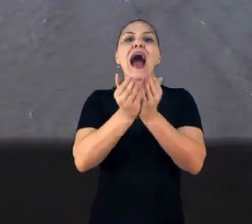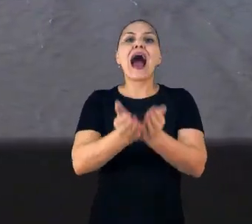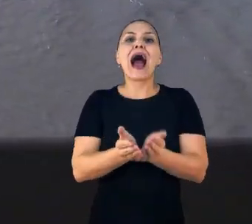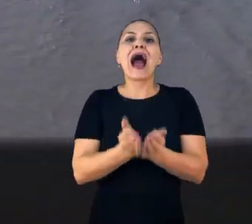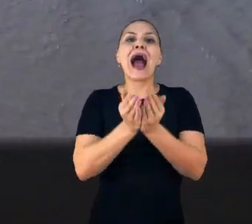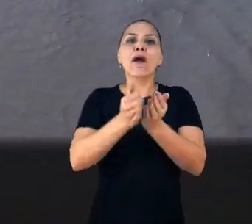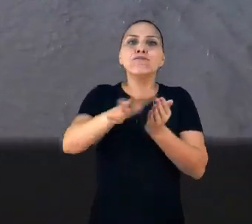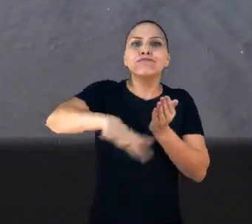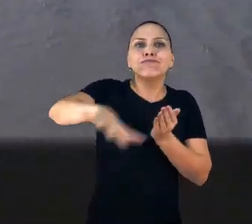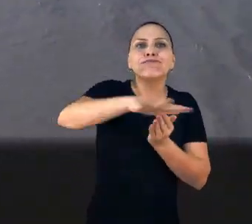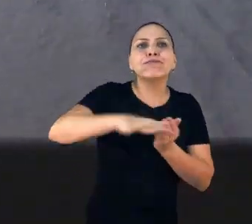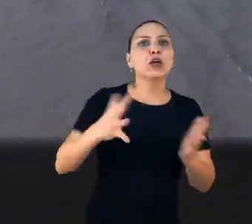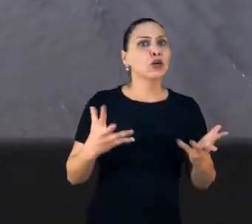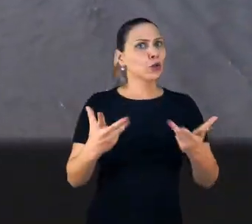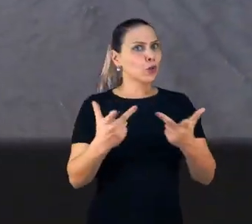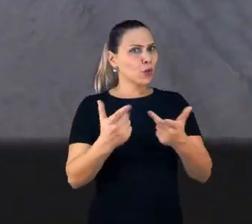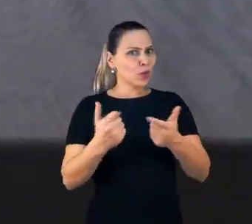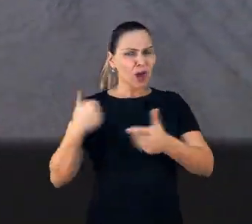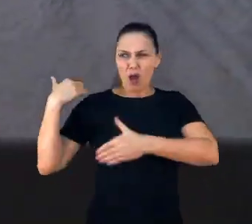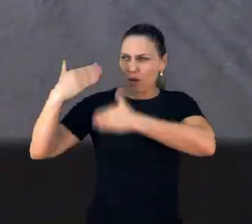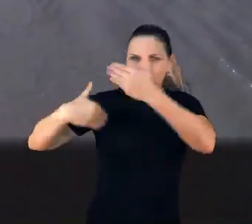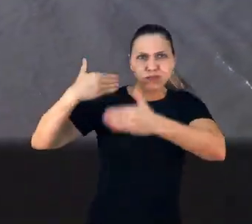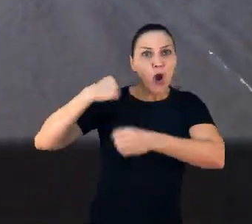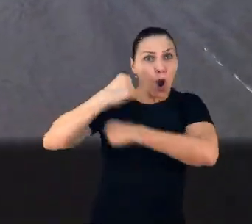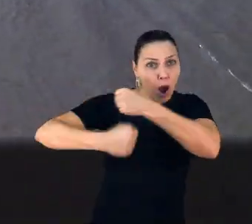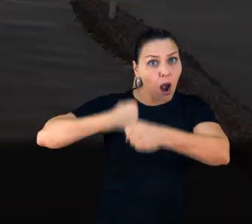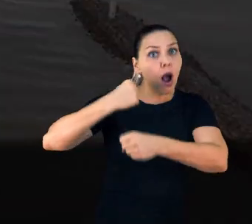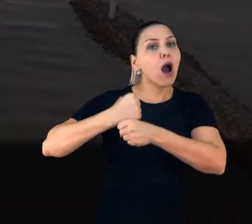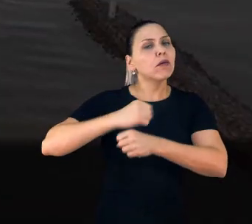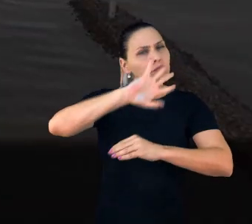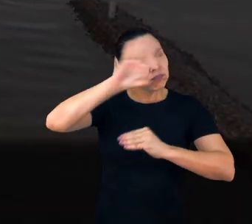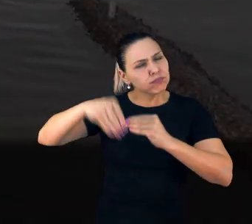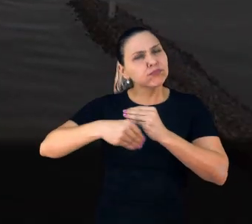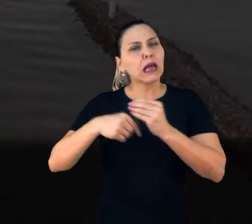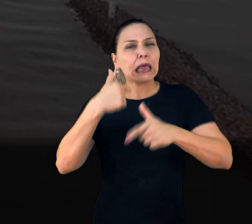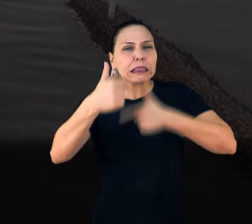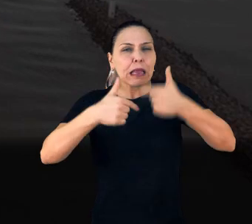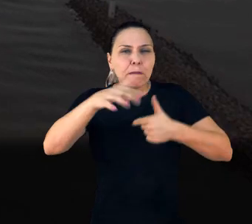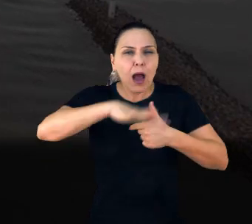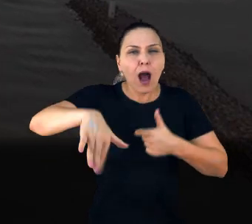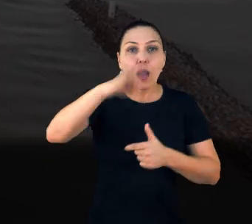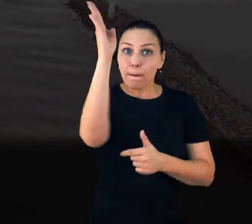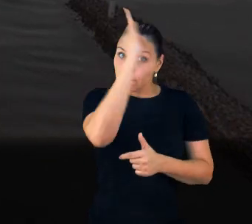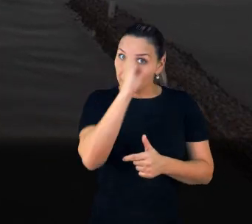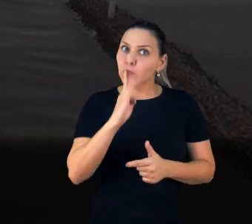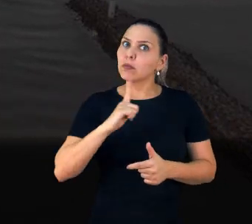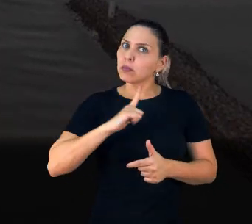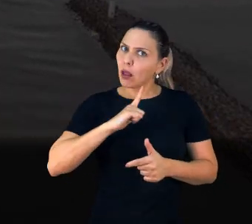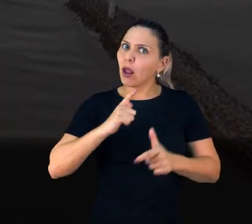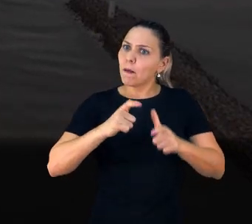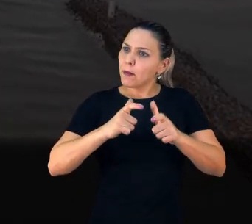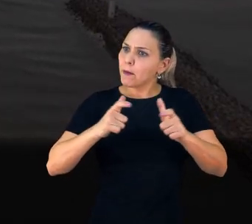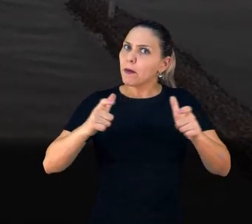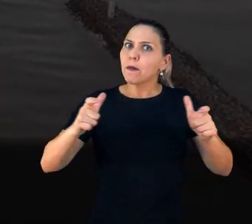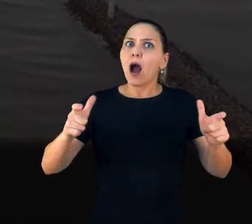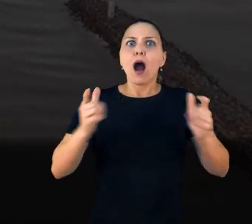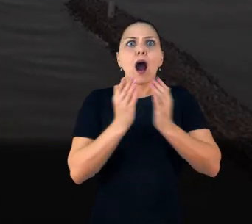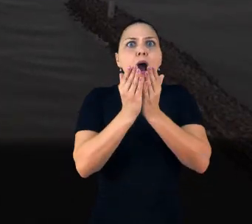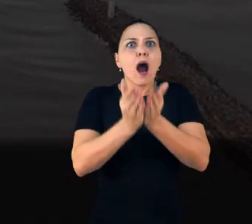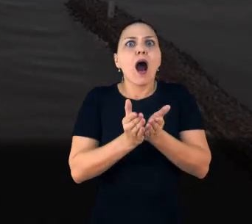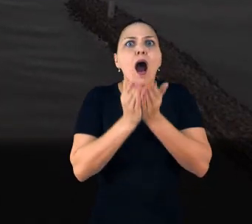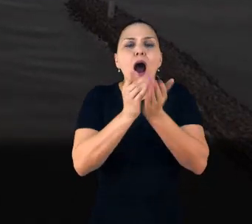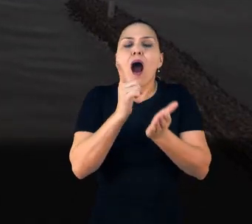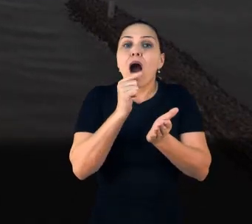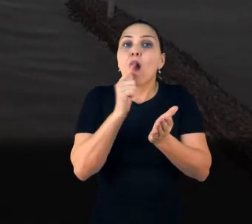E nos últimos anos nós temos implementado mais ainda esse aspecto do trabalho. E o Brasil tem um potencial hídrico muito grande.